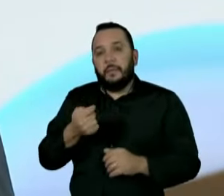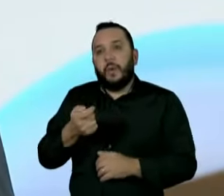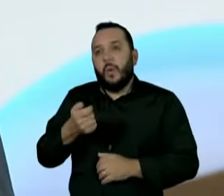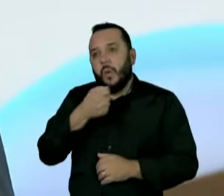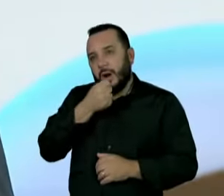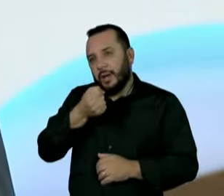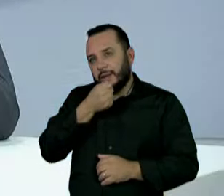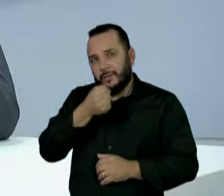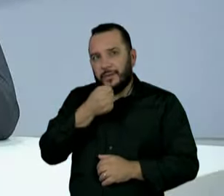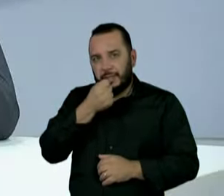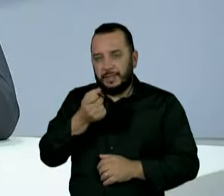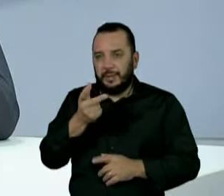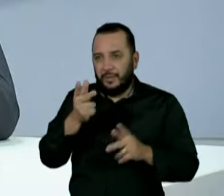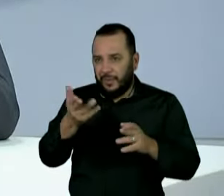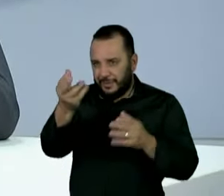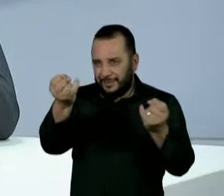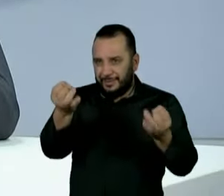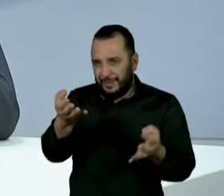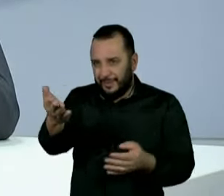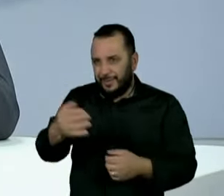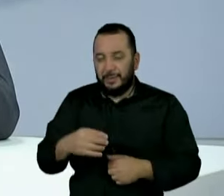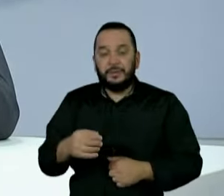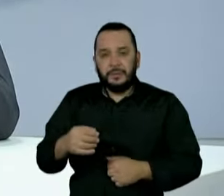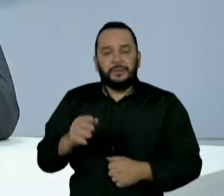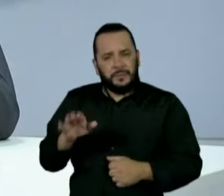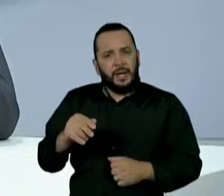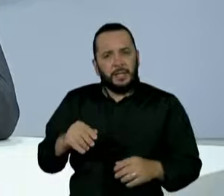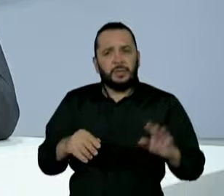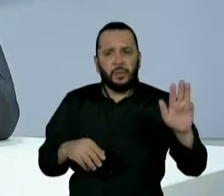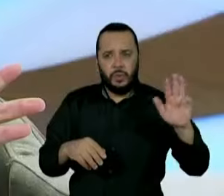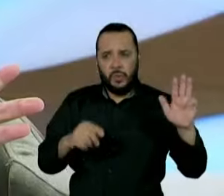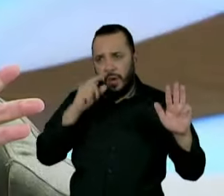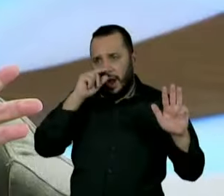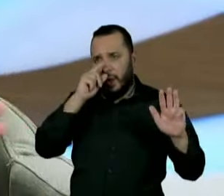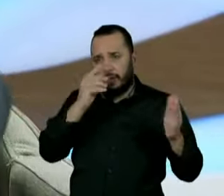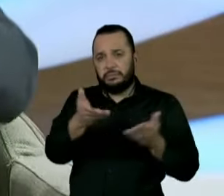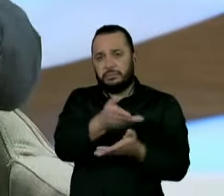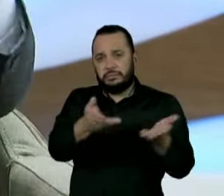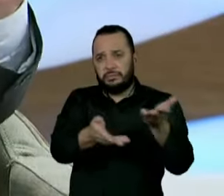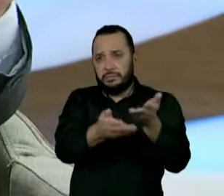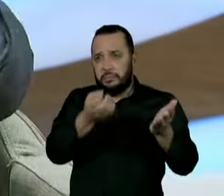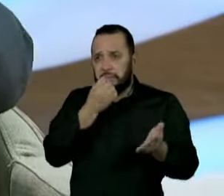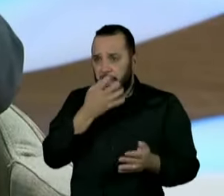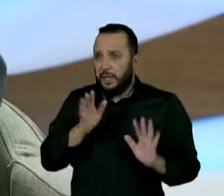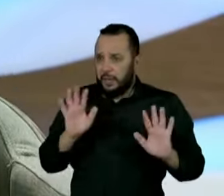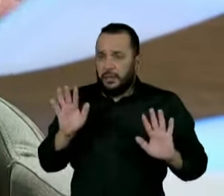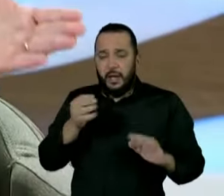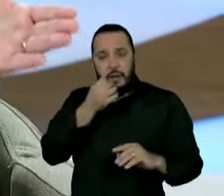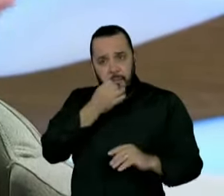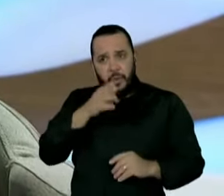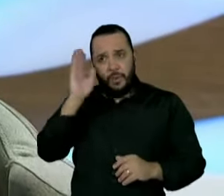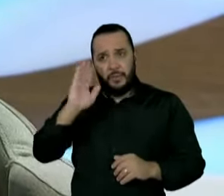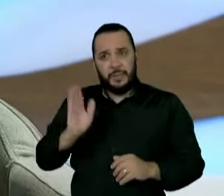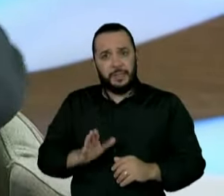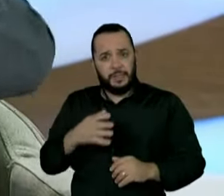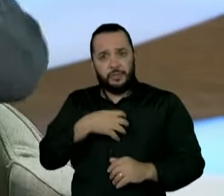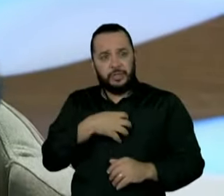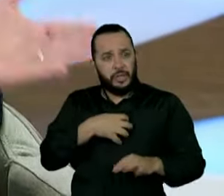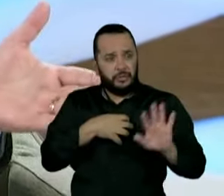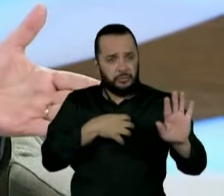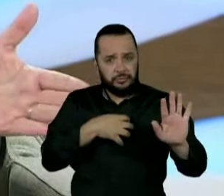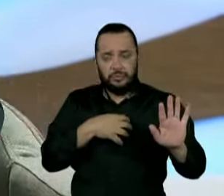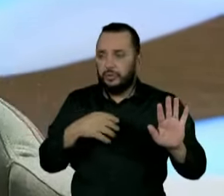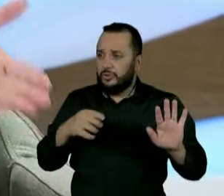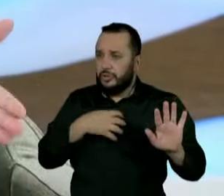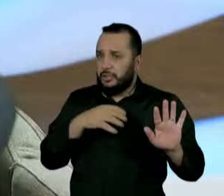como você mesmo fala. Então, eu tenho percebido que eles têm se dado muito bem, o que é bom para o Brasil, porque cada um a seu modo, eles não